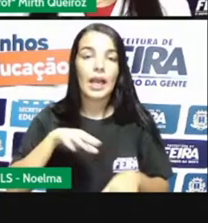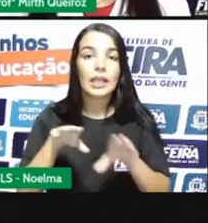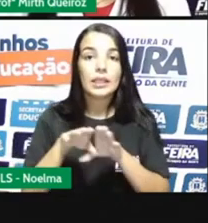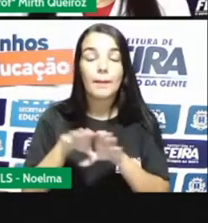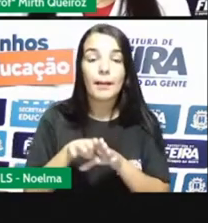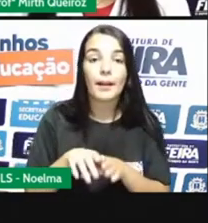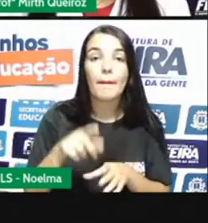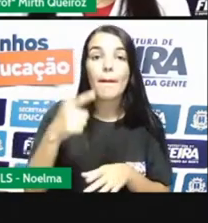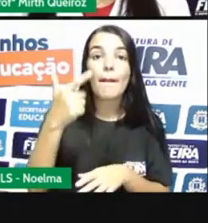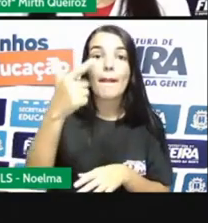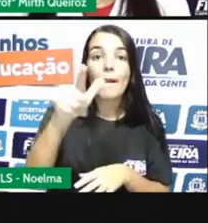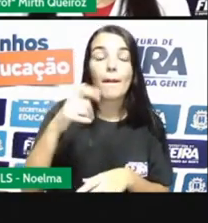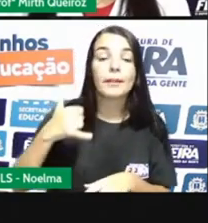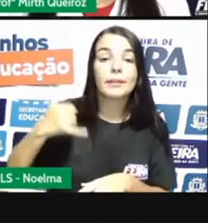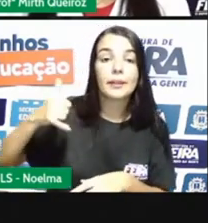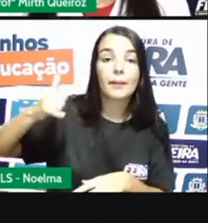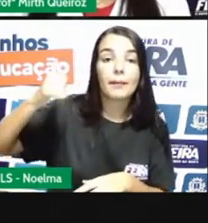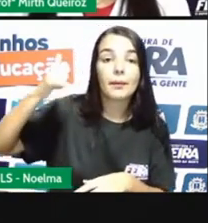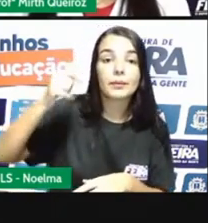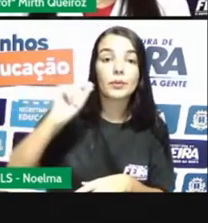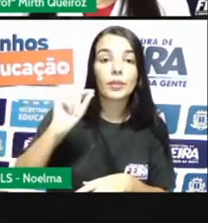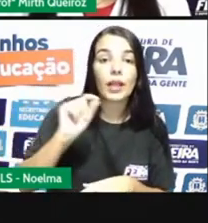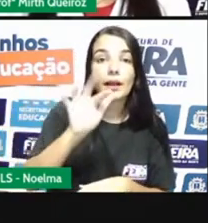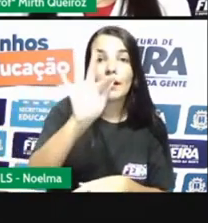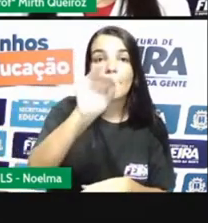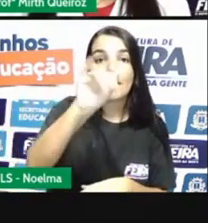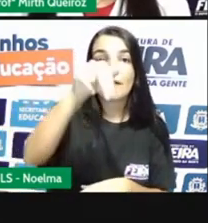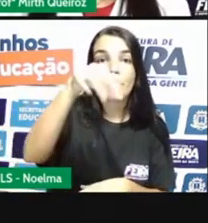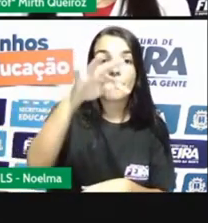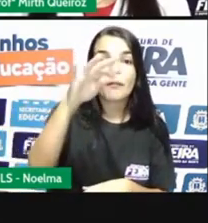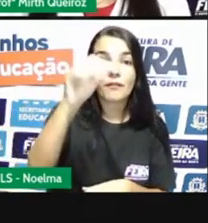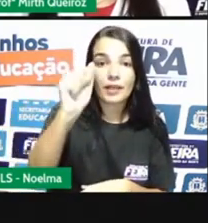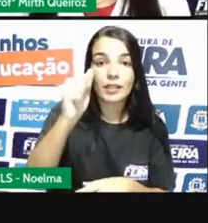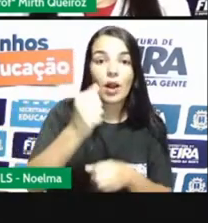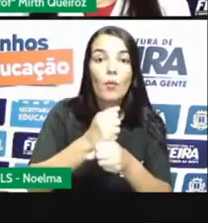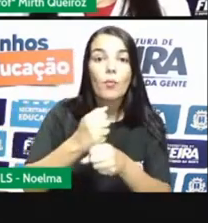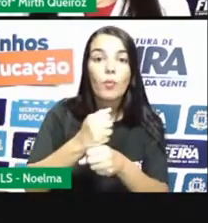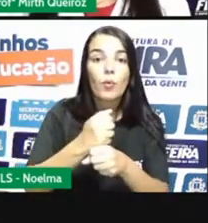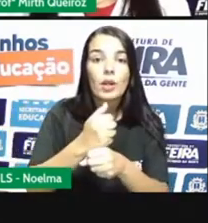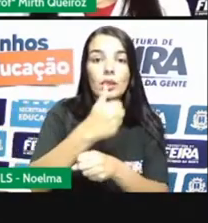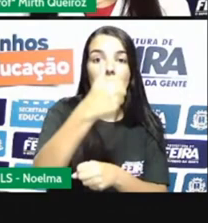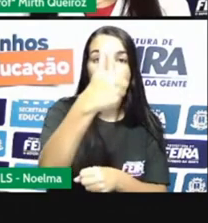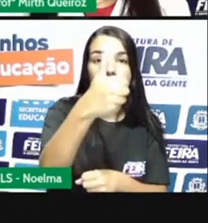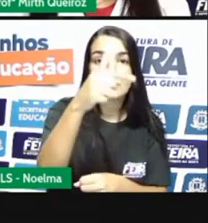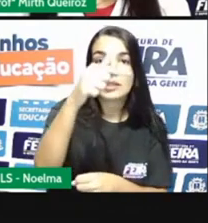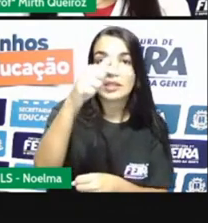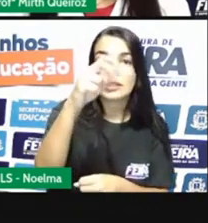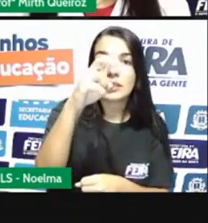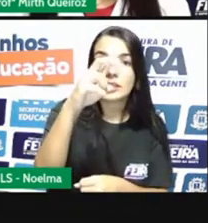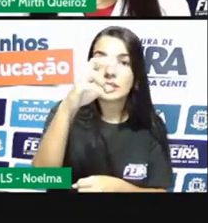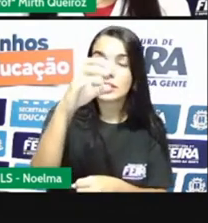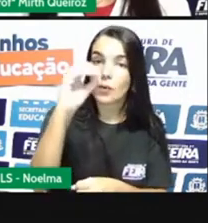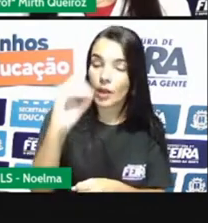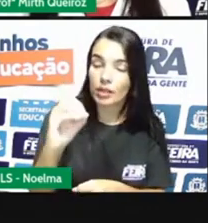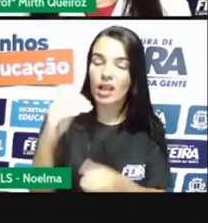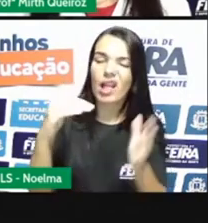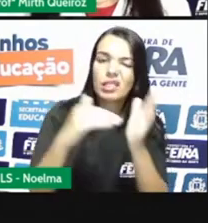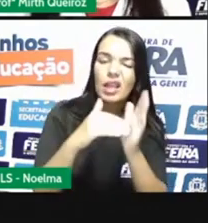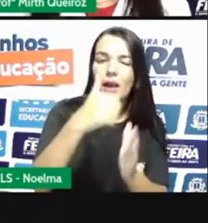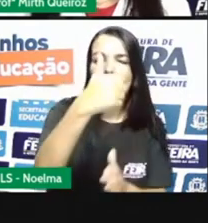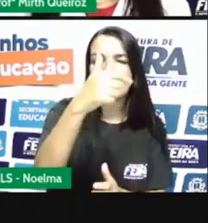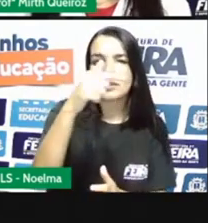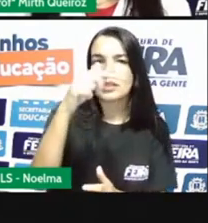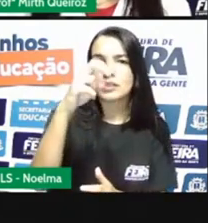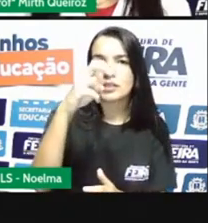30 a 100 arrobas, né? Em 1750 a 1751, fixava a produção anual de ouro de